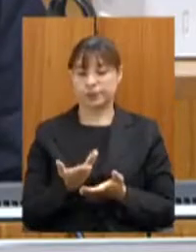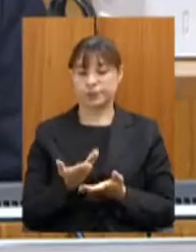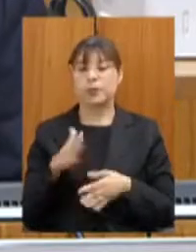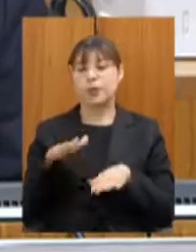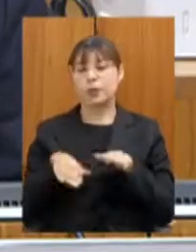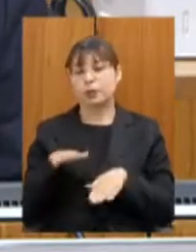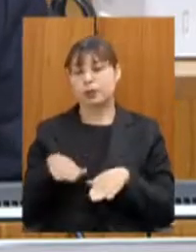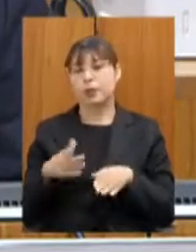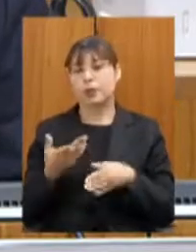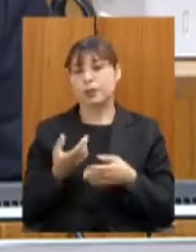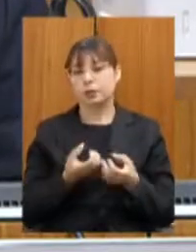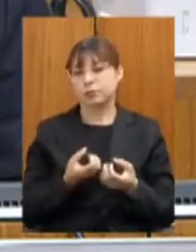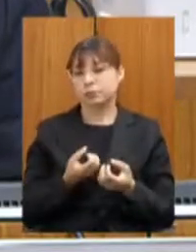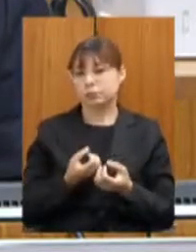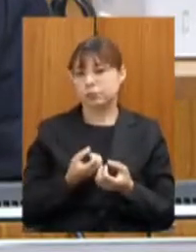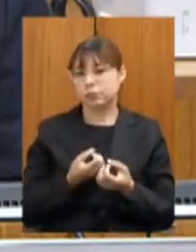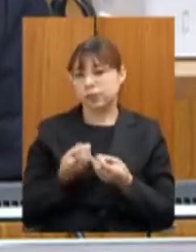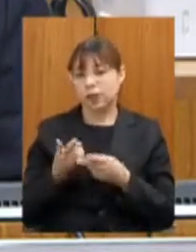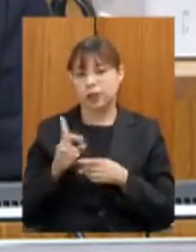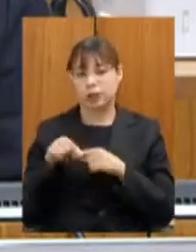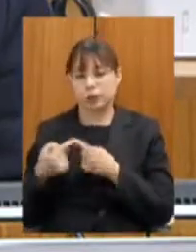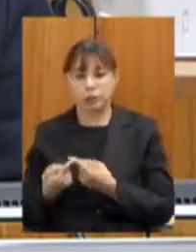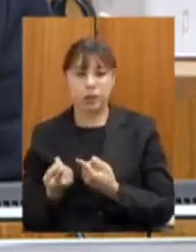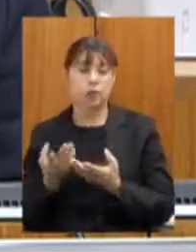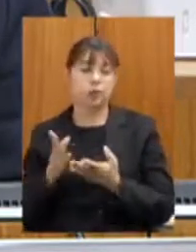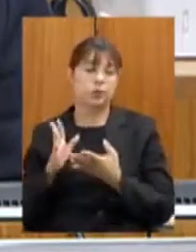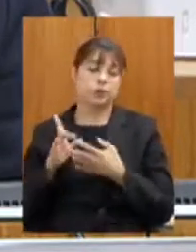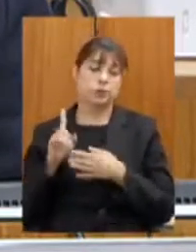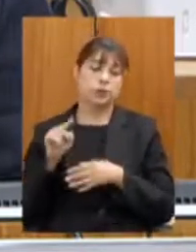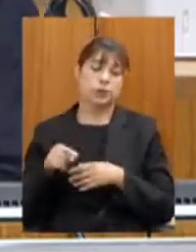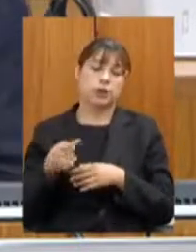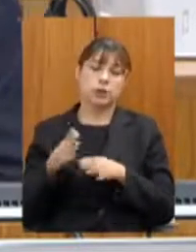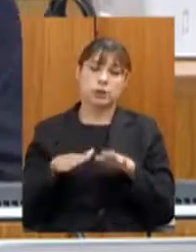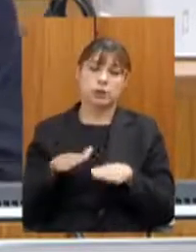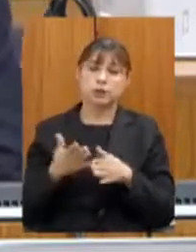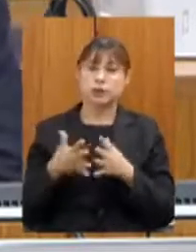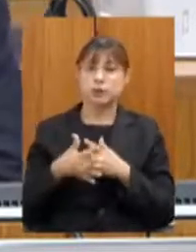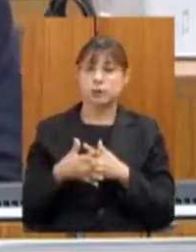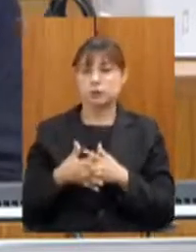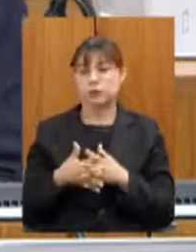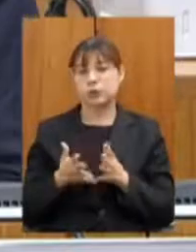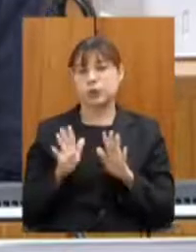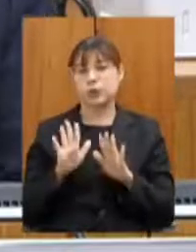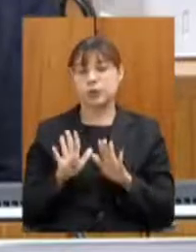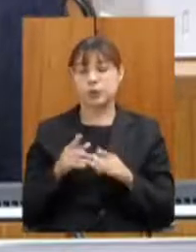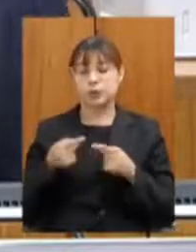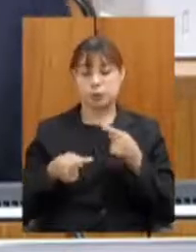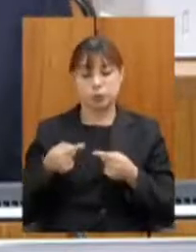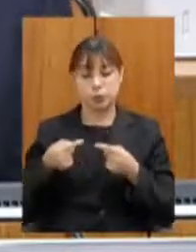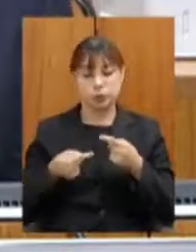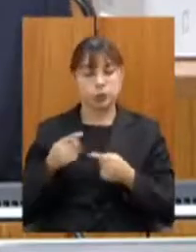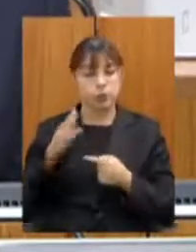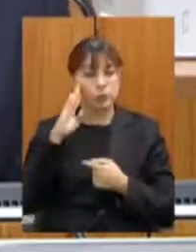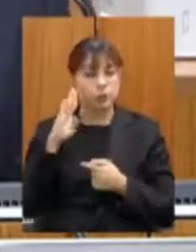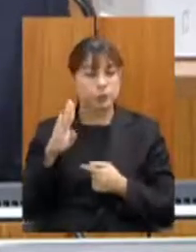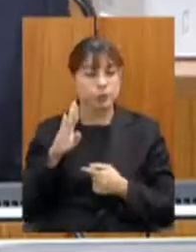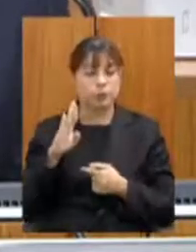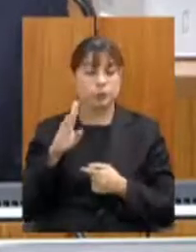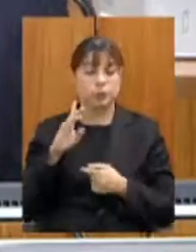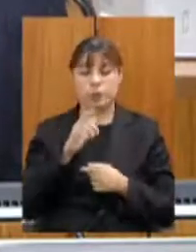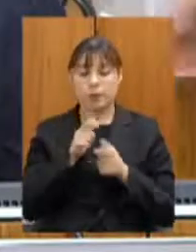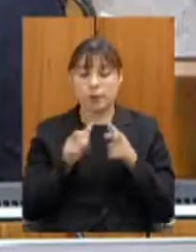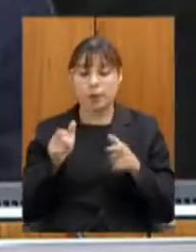vezes, as concessões geram alguma restrição, mas, hoje, a política nacional, federal, a política da maior parte dos estados da